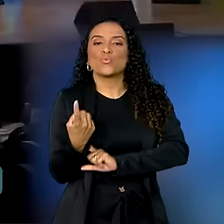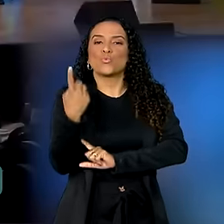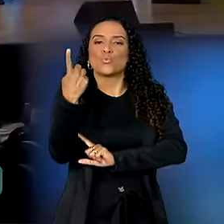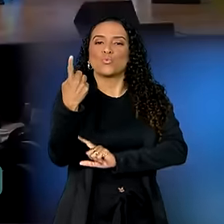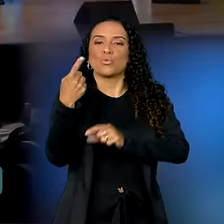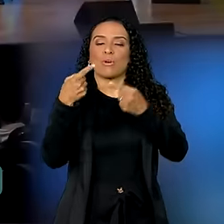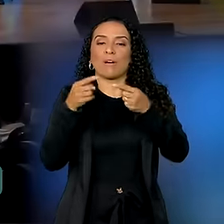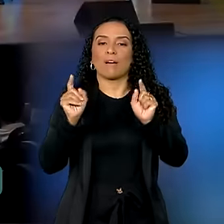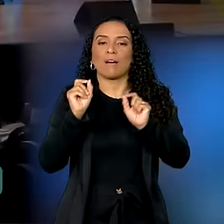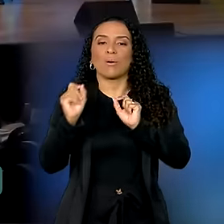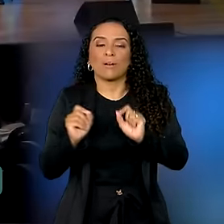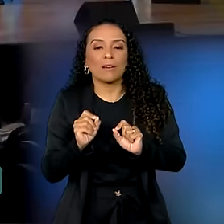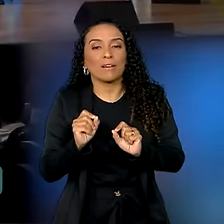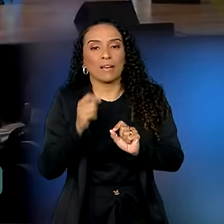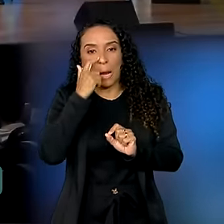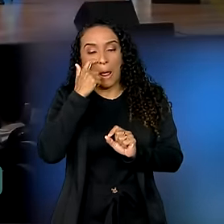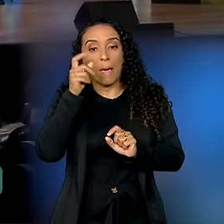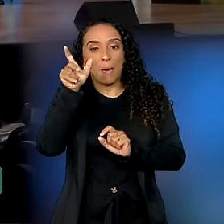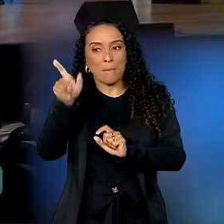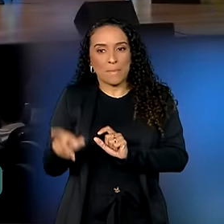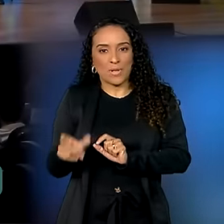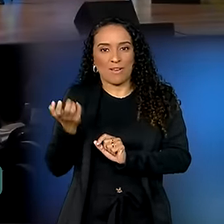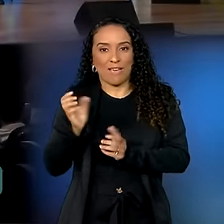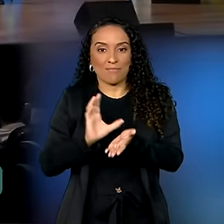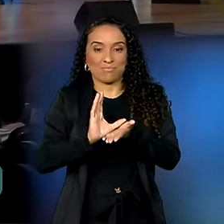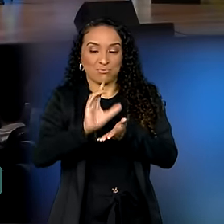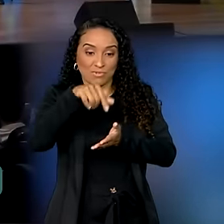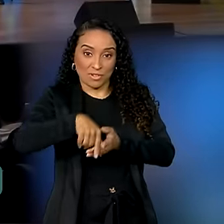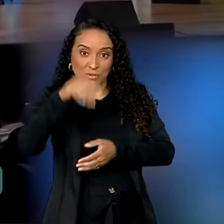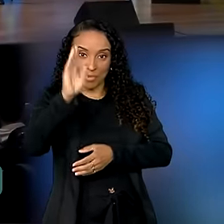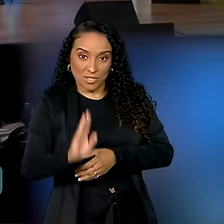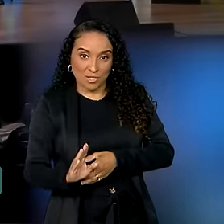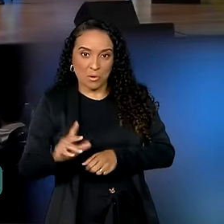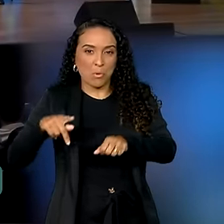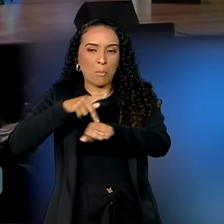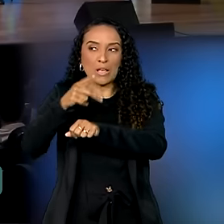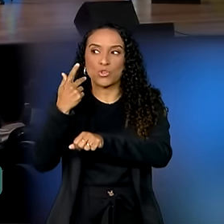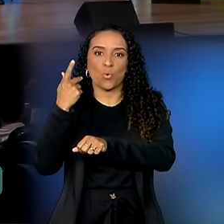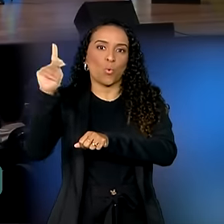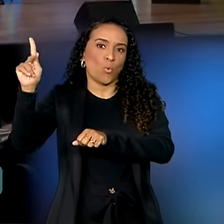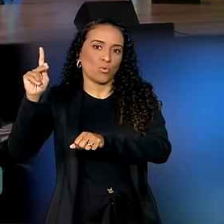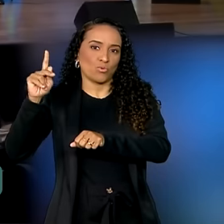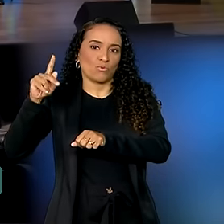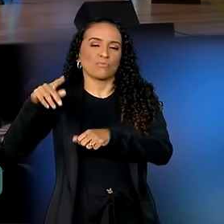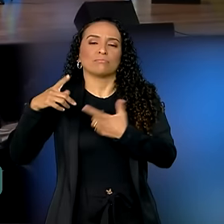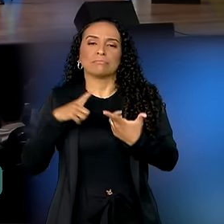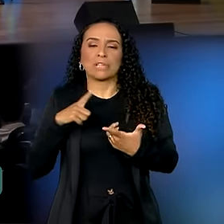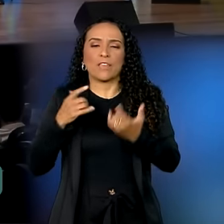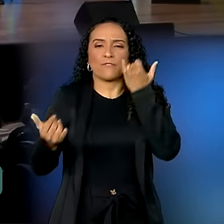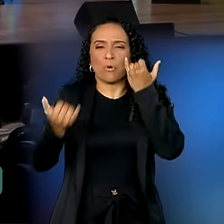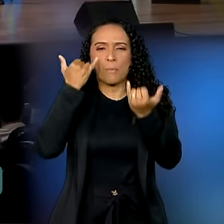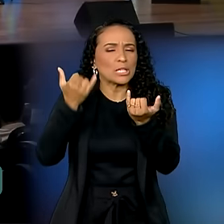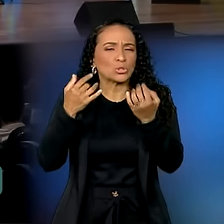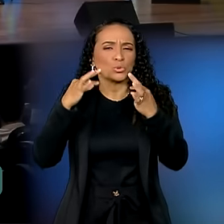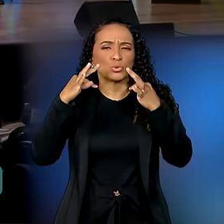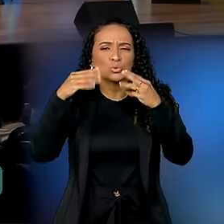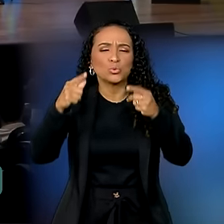janela única, para quem quiser investir no Brasil, ter todas as informações,